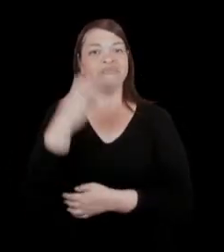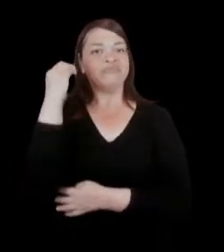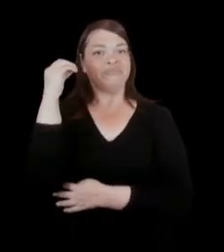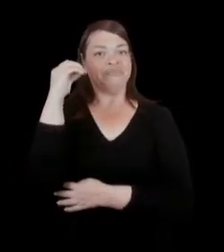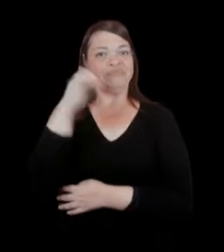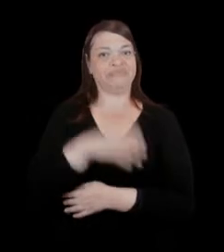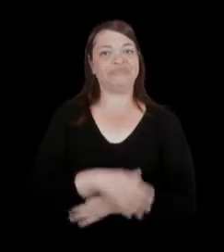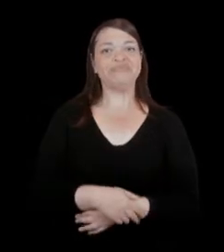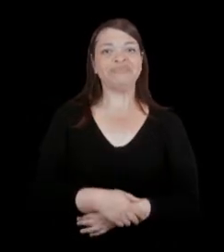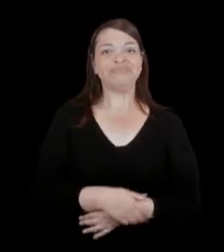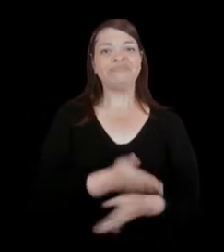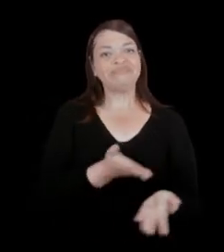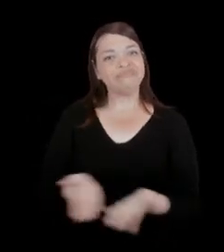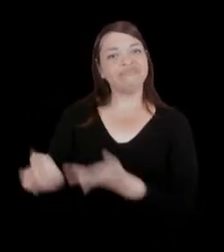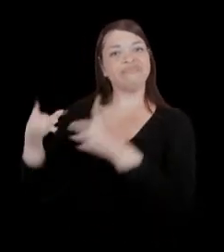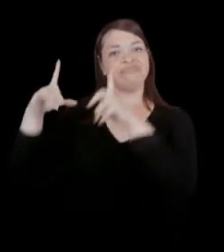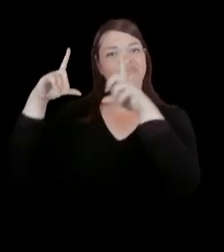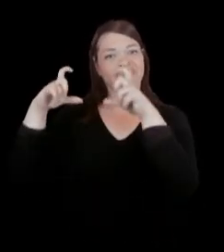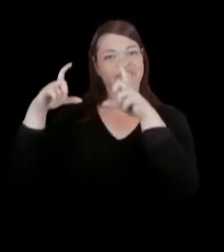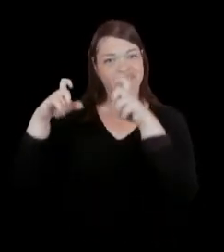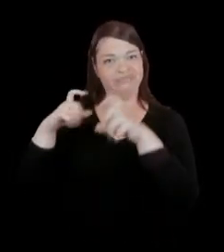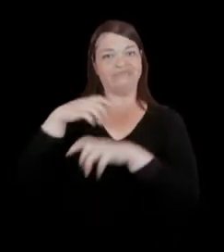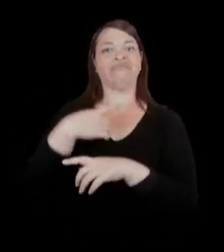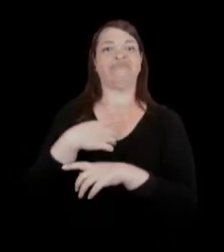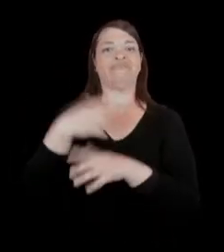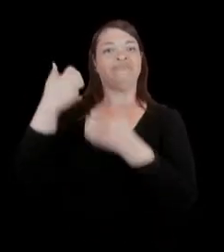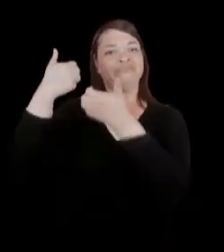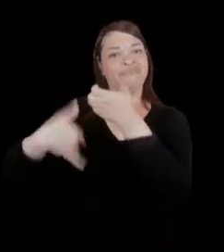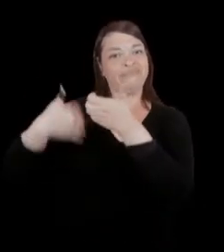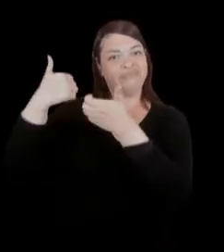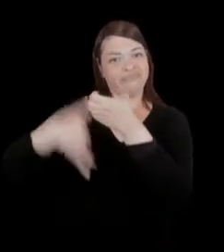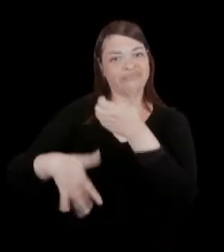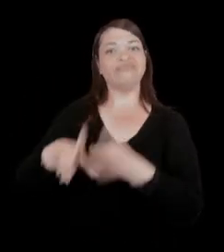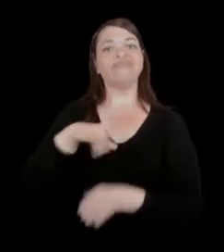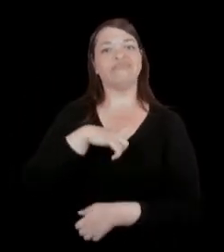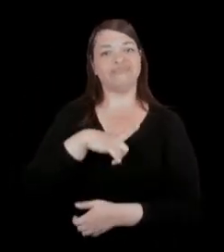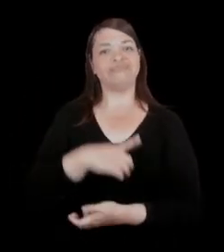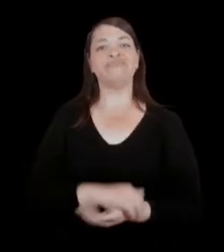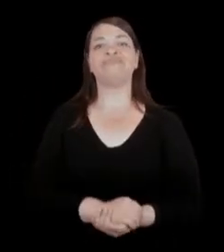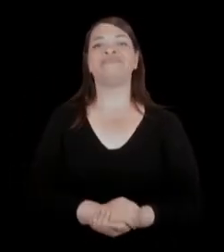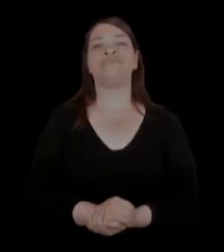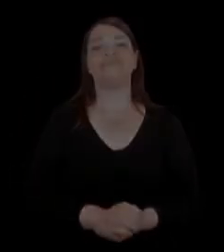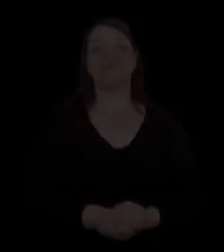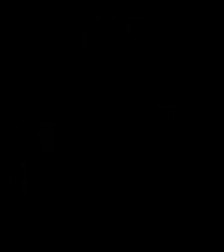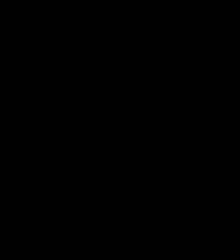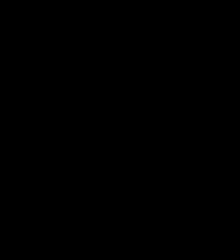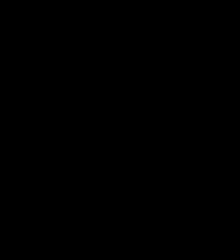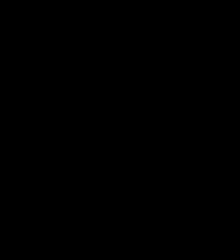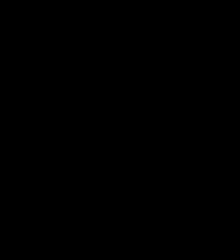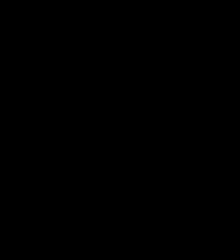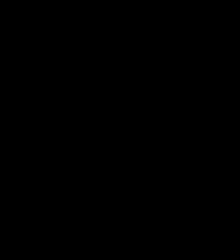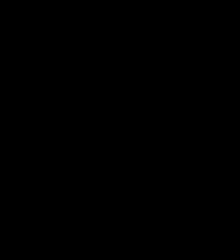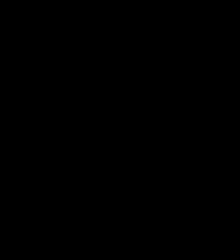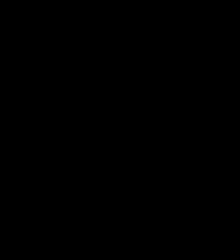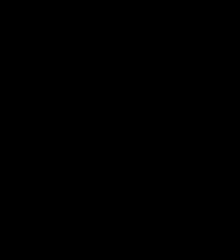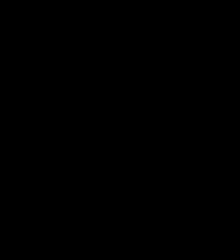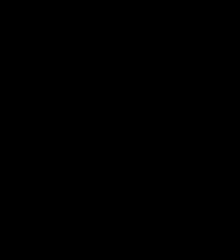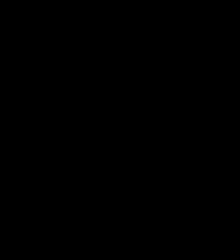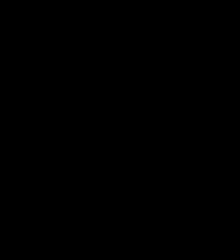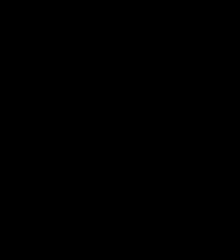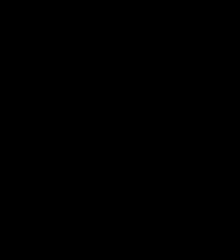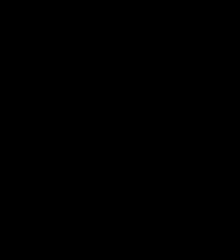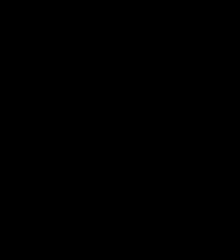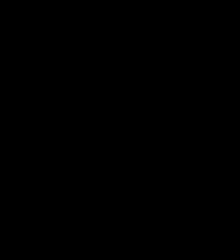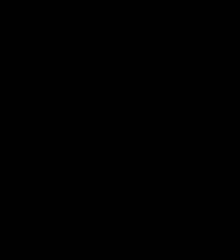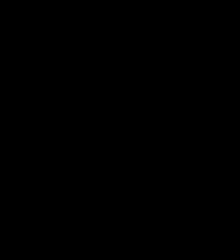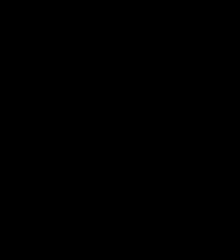sequência temos fotos da sala da frente, uma sala retangular com 25 poltronas verdes e cinzas. No lado direito das poltronas, um armário